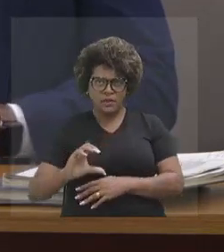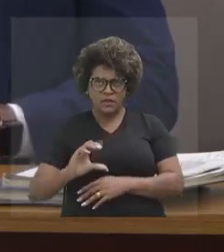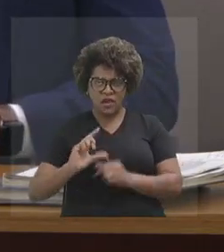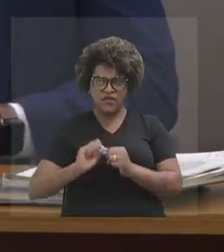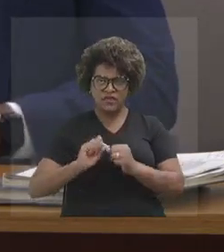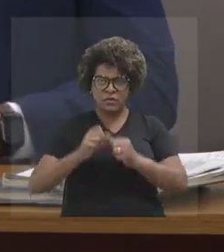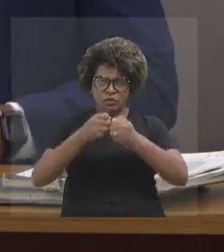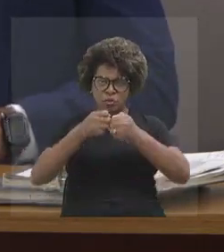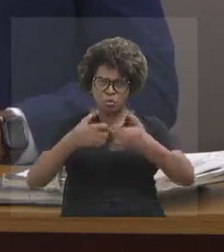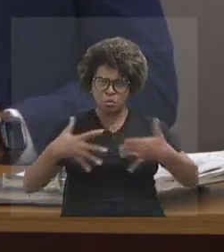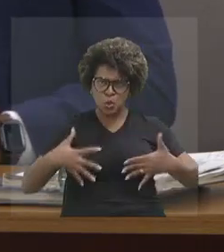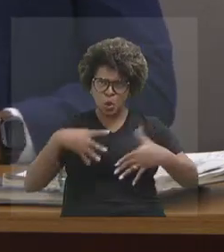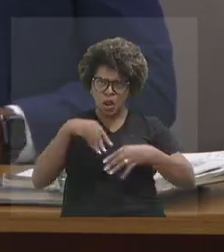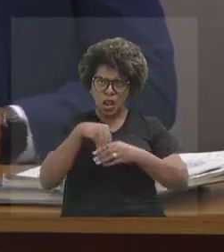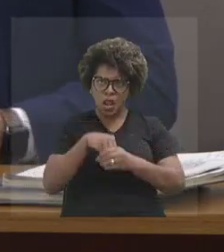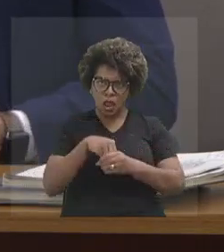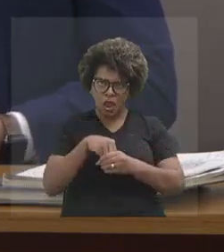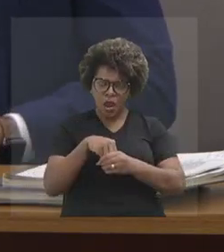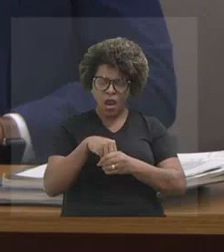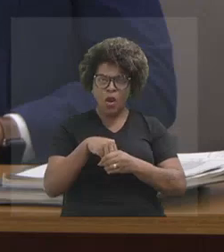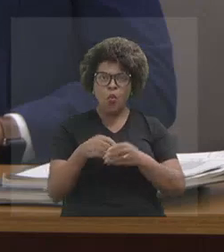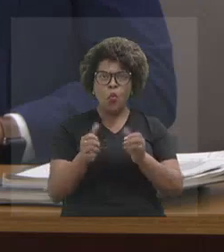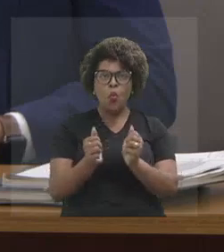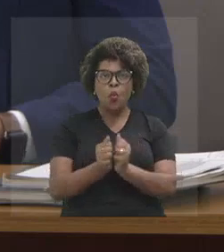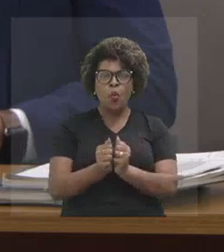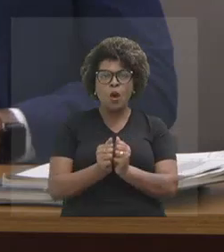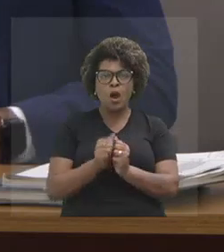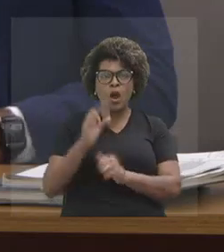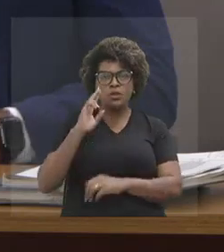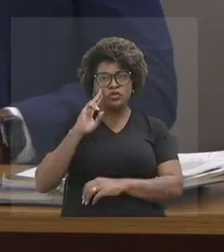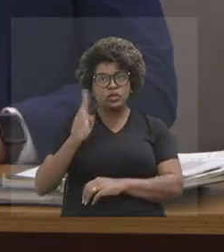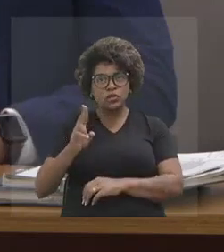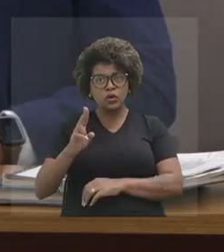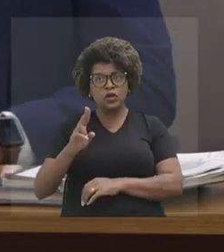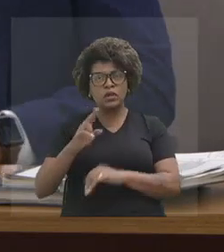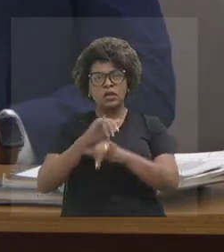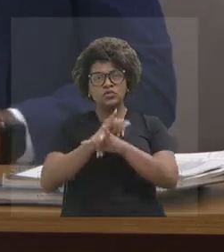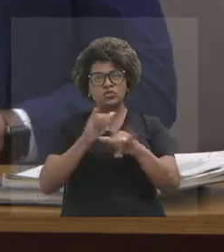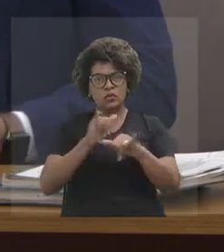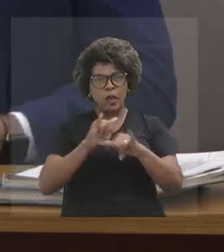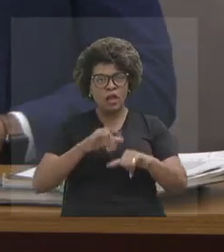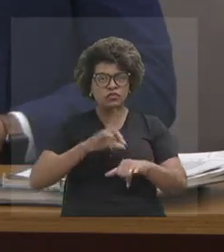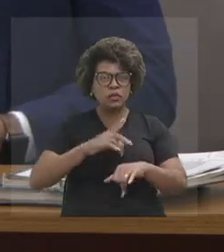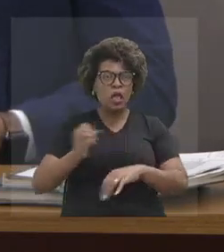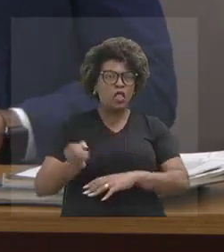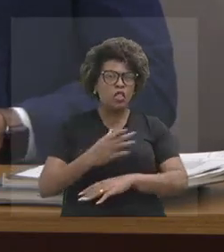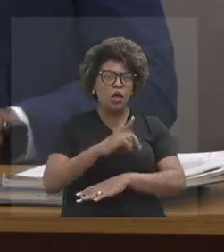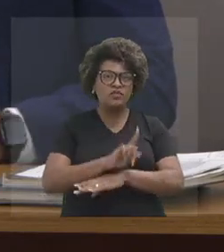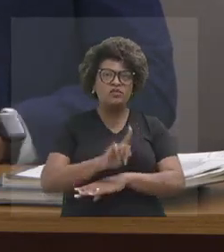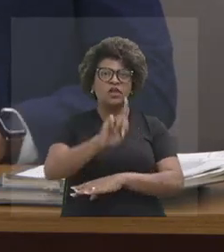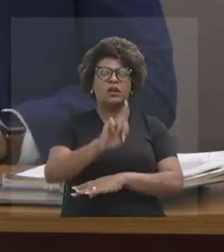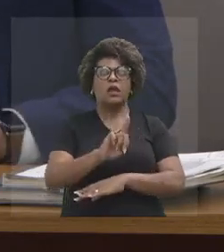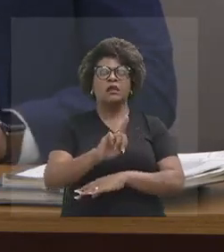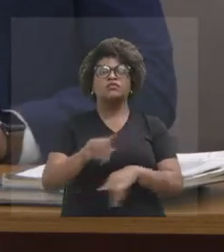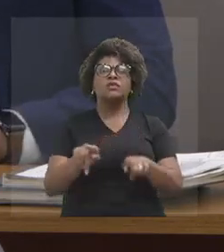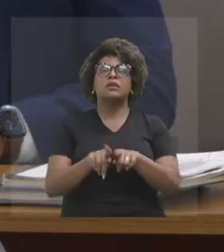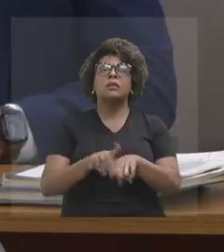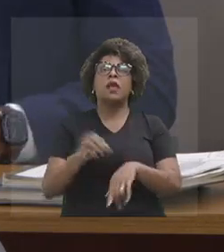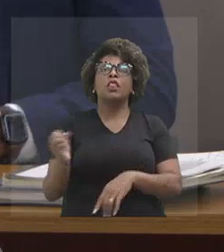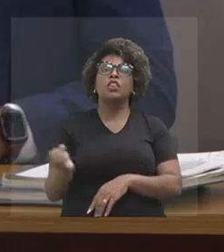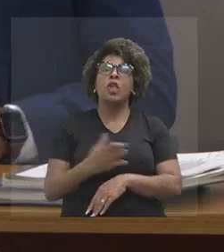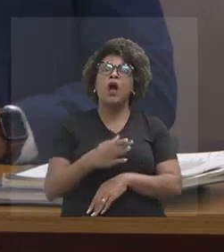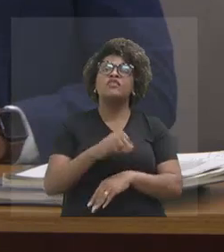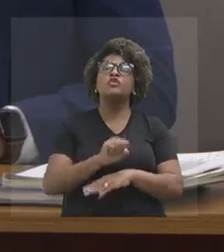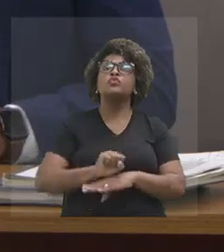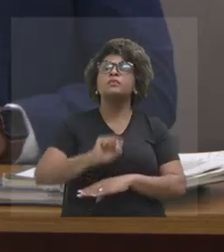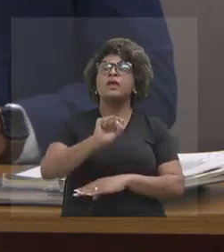uma... A diretoria de marketing, por exemplo, ganhou uma nova gerência, a diretoria do audiovisual ganhou uma nova supervisão para a gente poder equilibrar